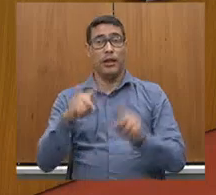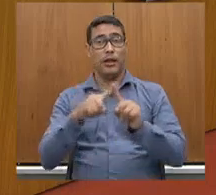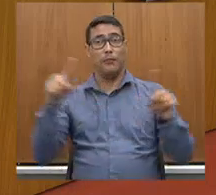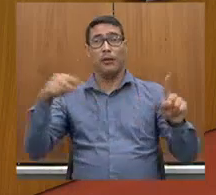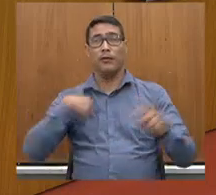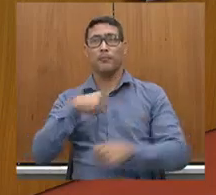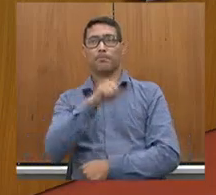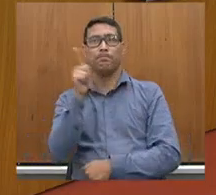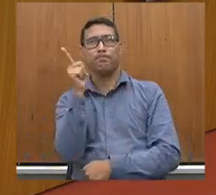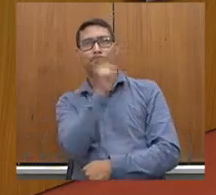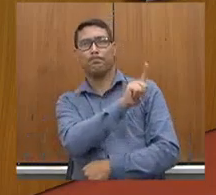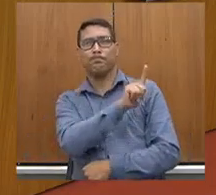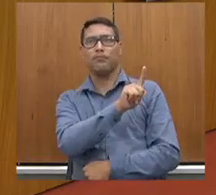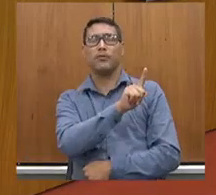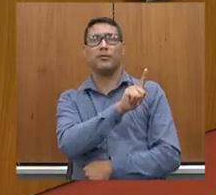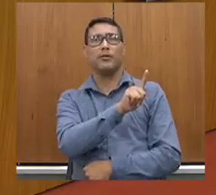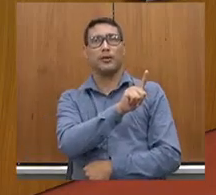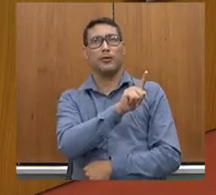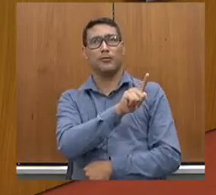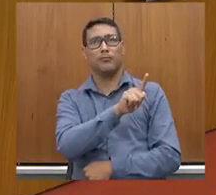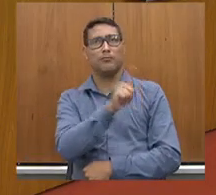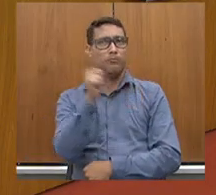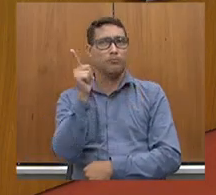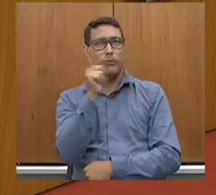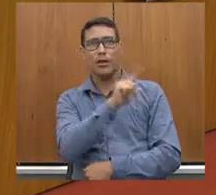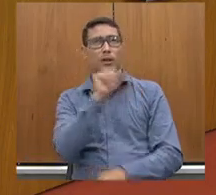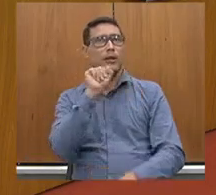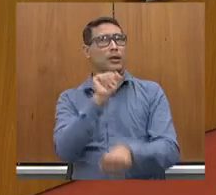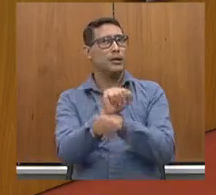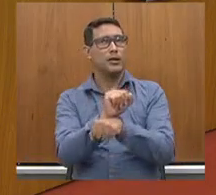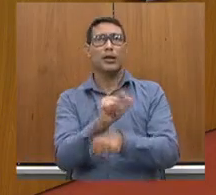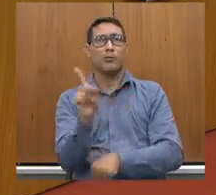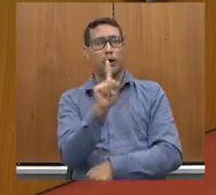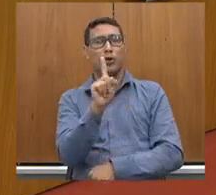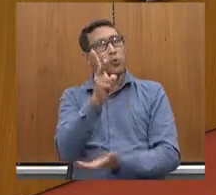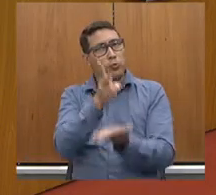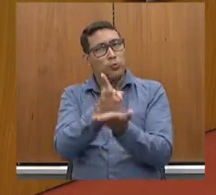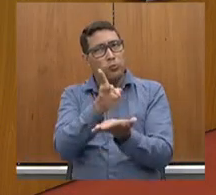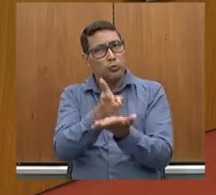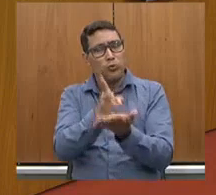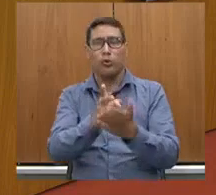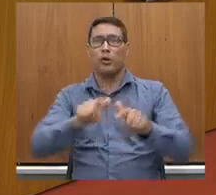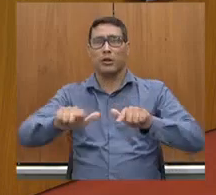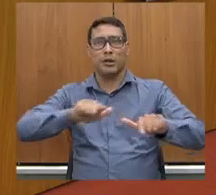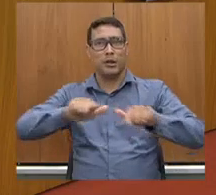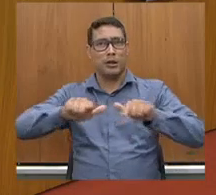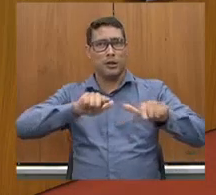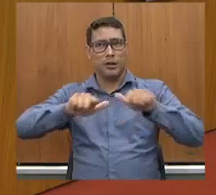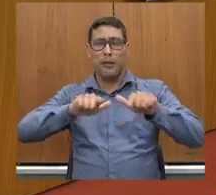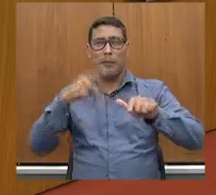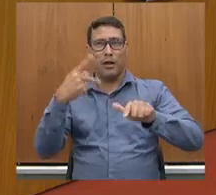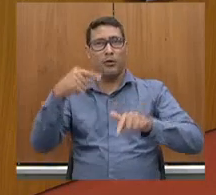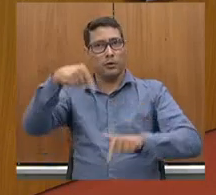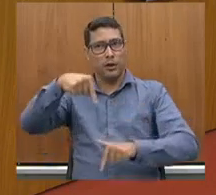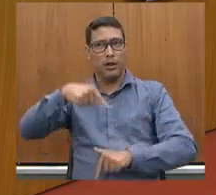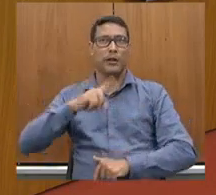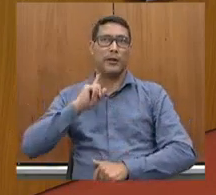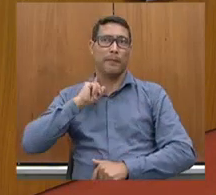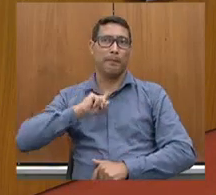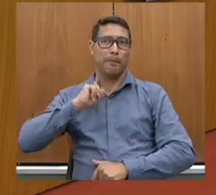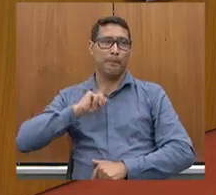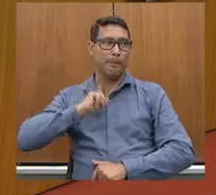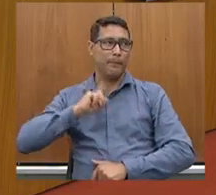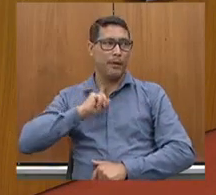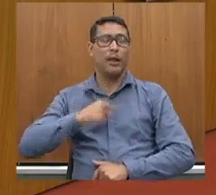venceu, não parou, levantou, continuou o trabalho dele por Minas Gerais, não é? Nós temos